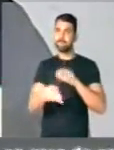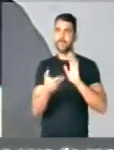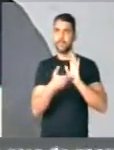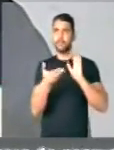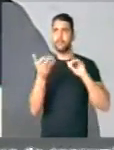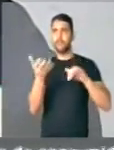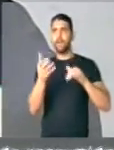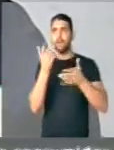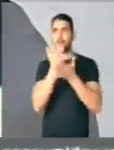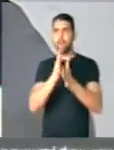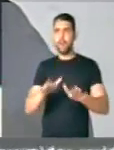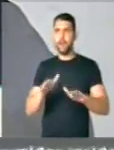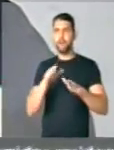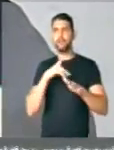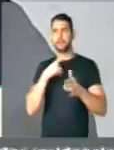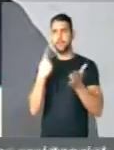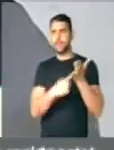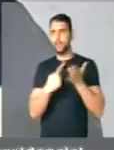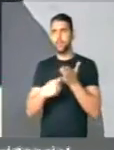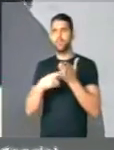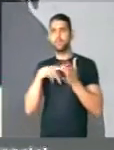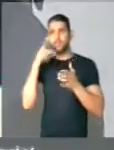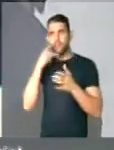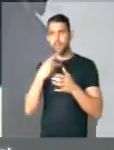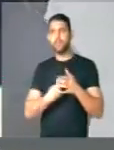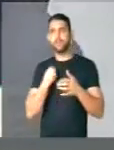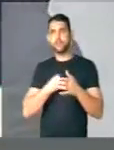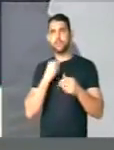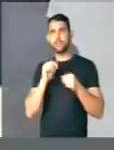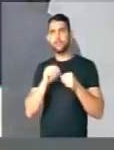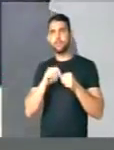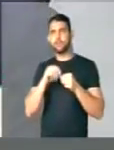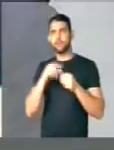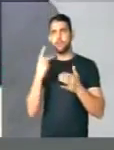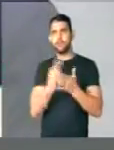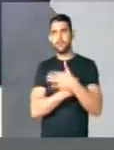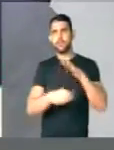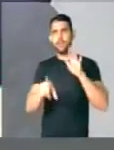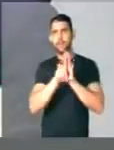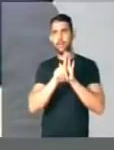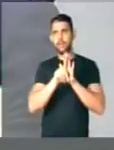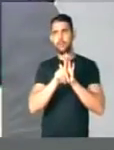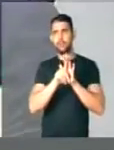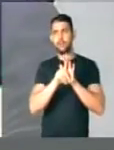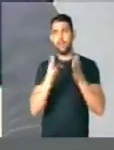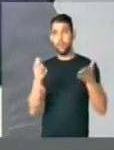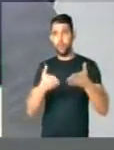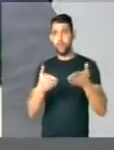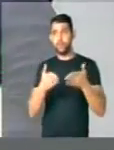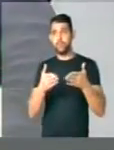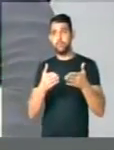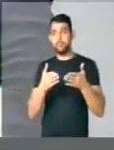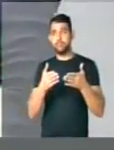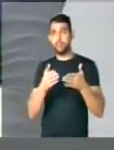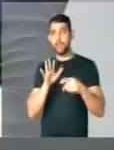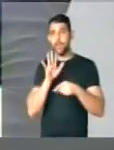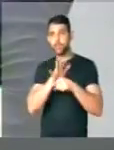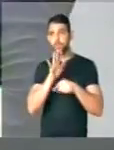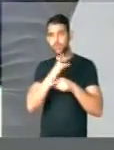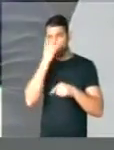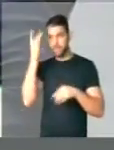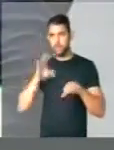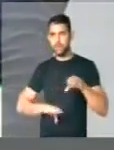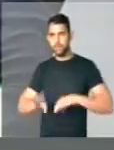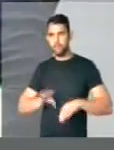Nacional, que é acabar com os acordos políticos e com a ineficiência na lei que hoje ajuda os